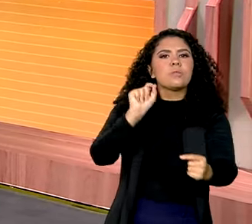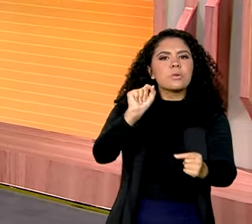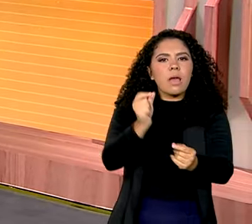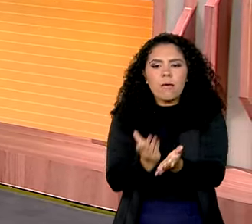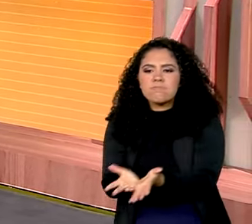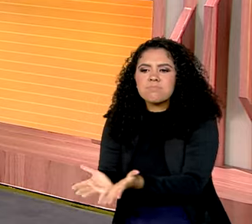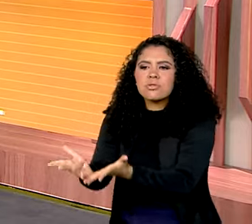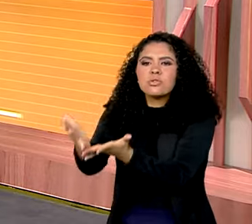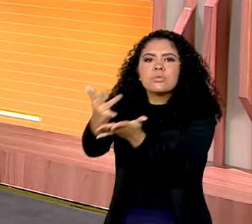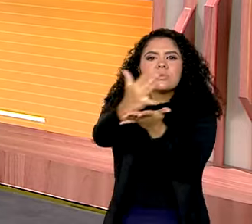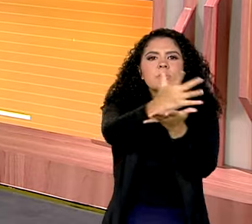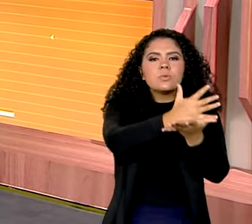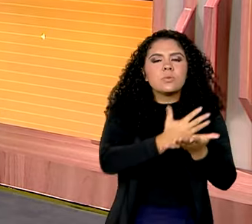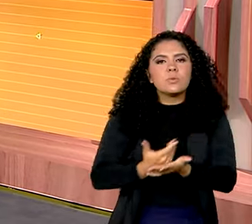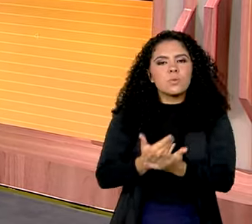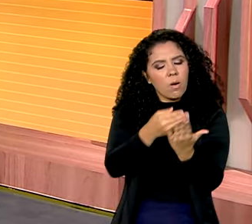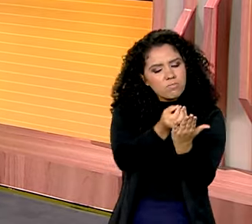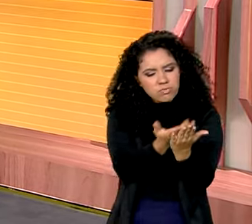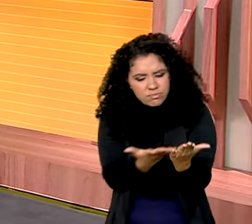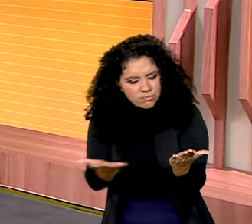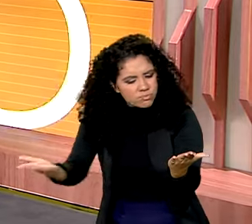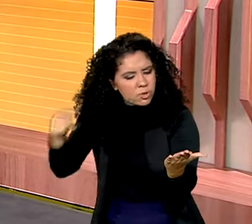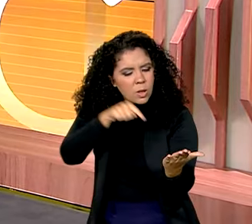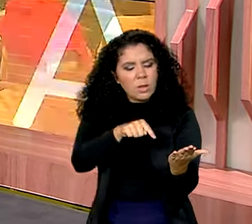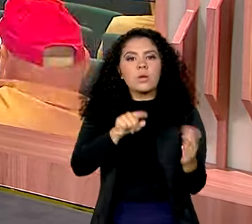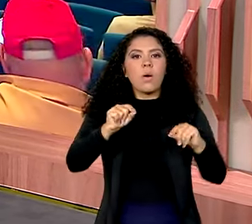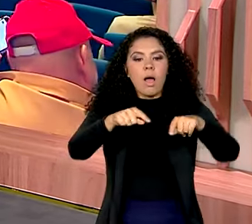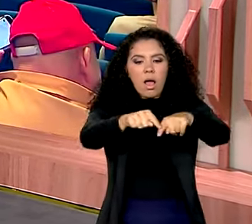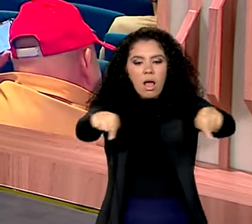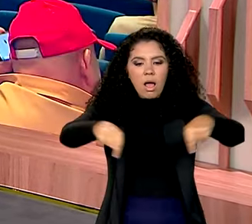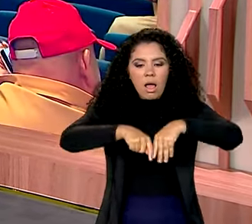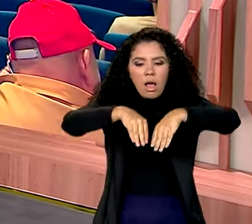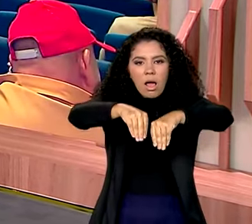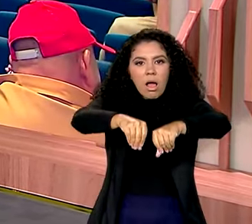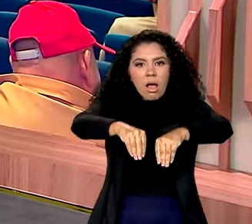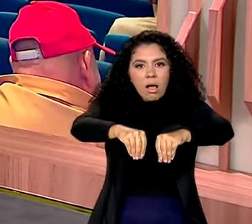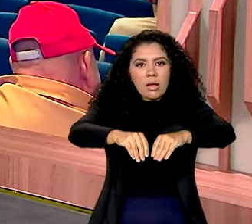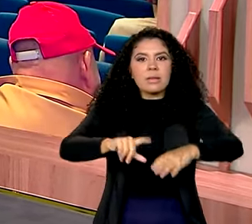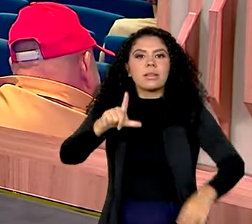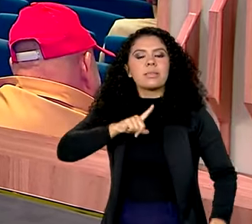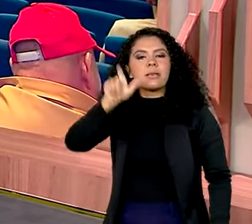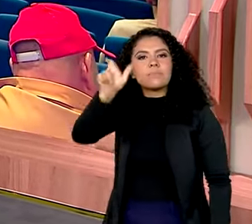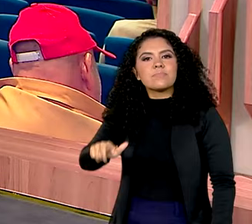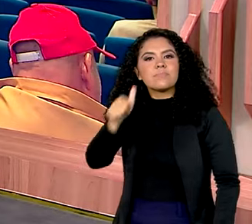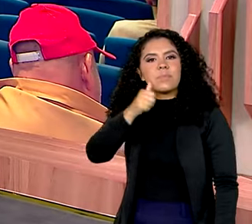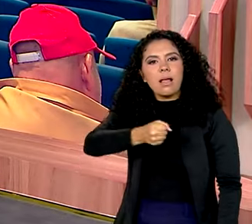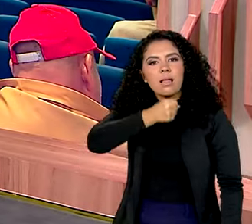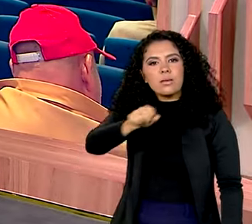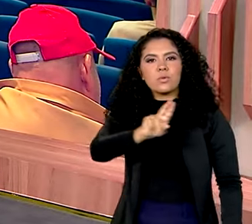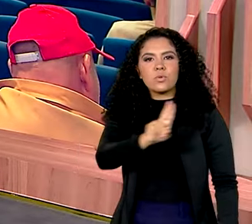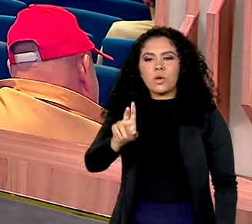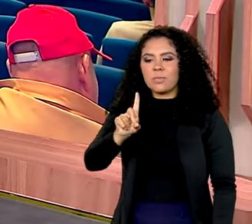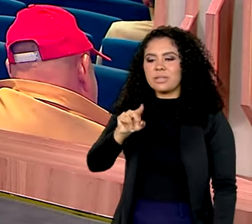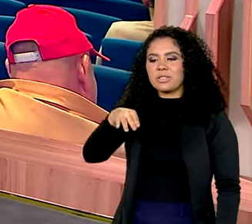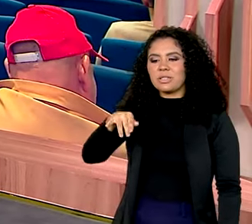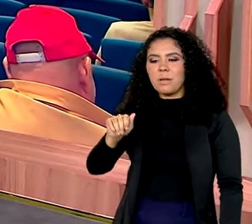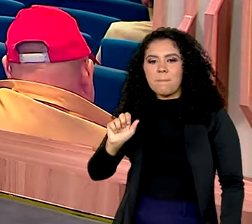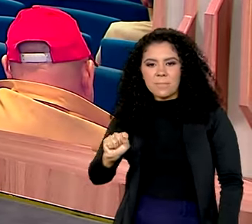públicos serão destinados à habitação social. Dimas Soldi está lá e tem os detalhes para a gente. Bom dia, Dimas.